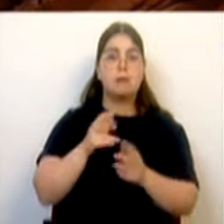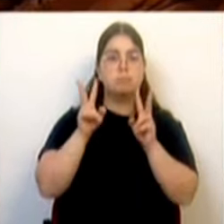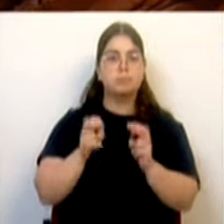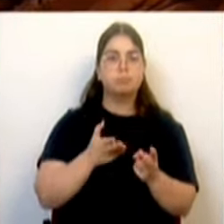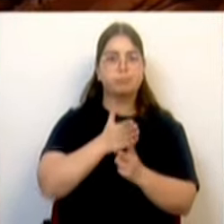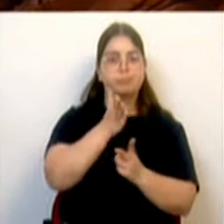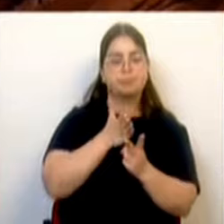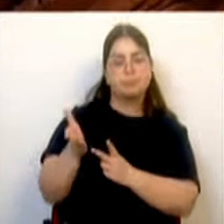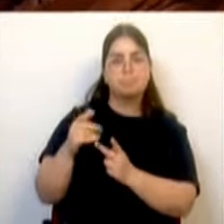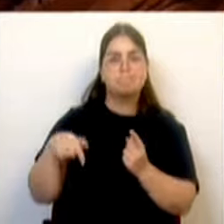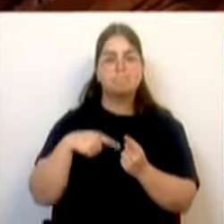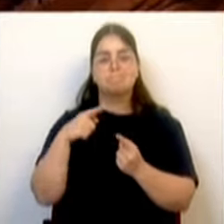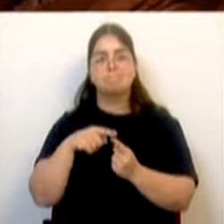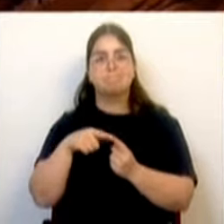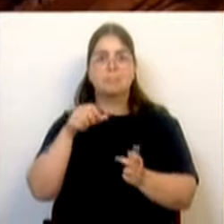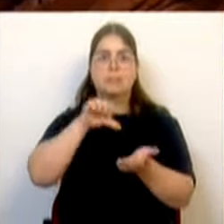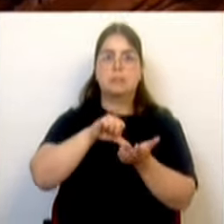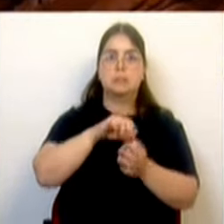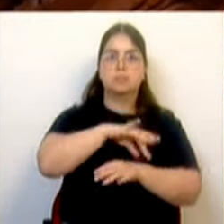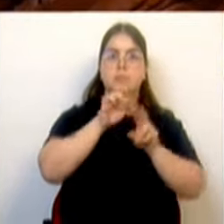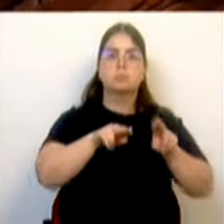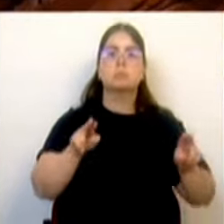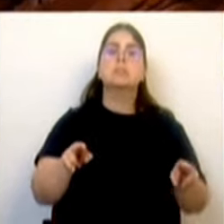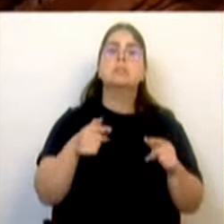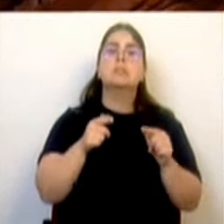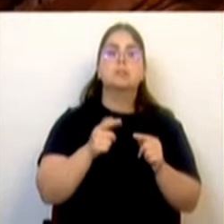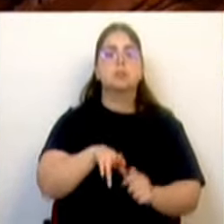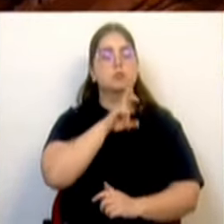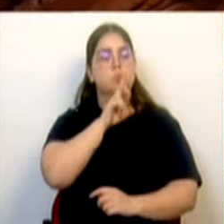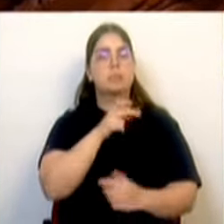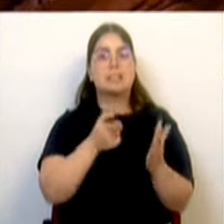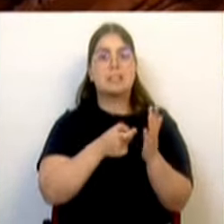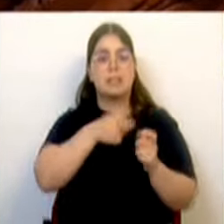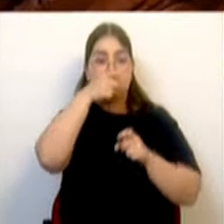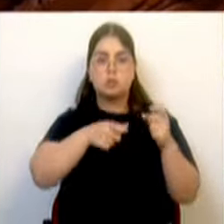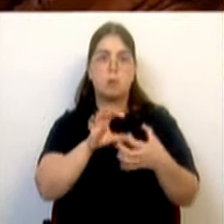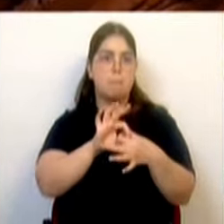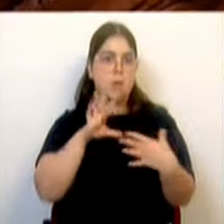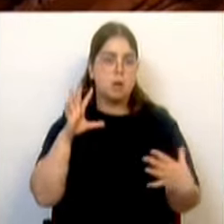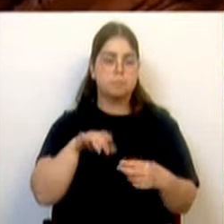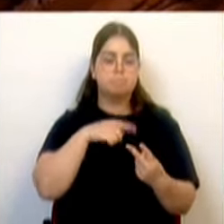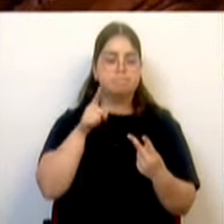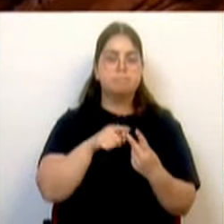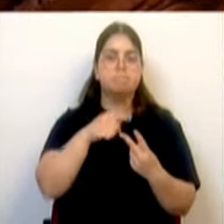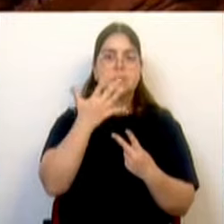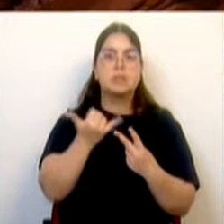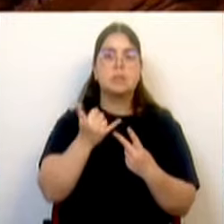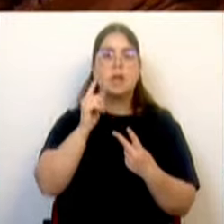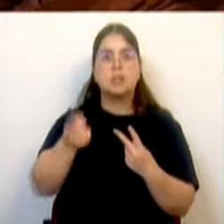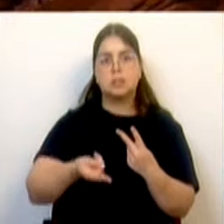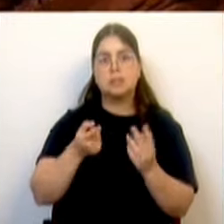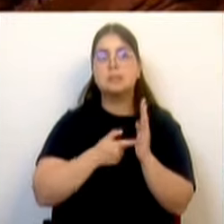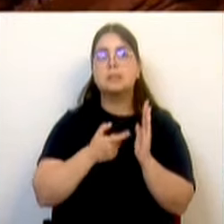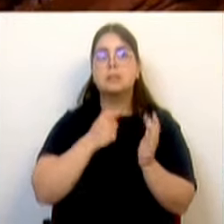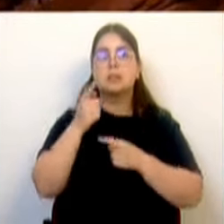o atual centro hospitalar do oeste não dá resposta às necessidades das populações. Segundo, é necessário